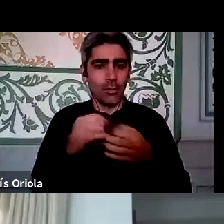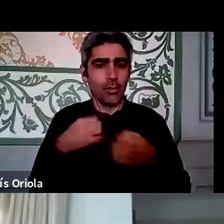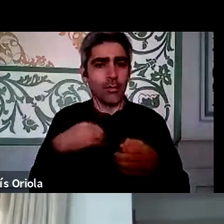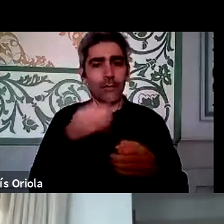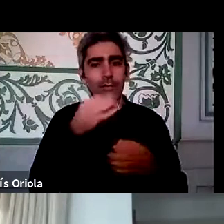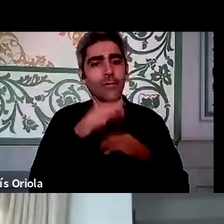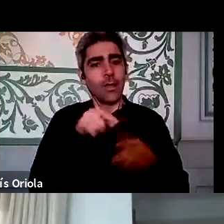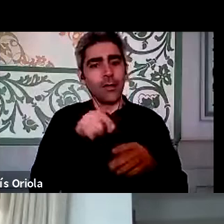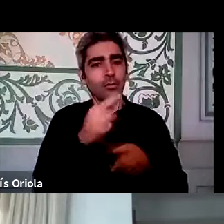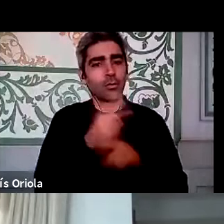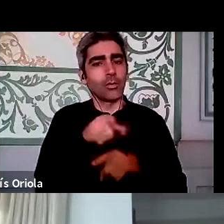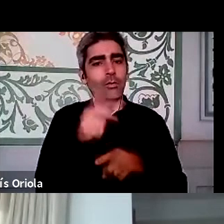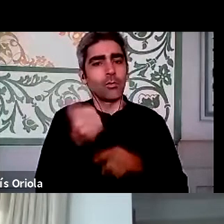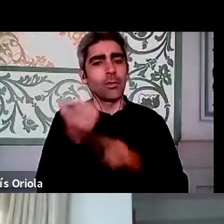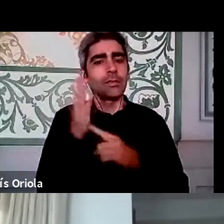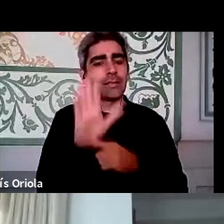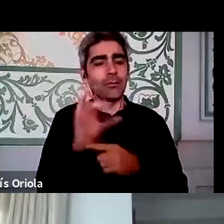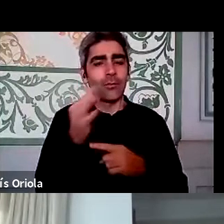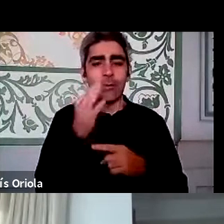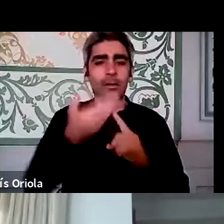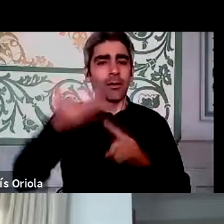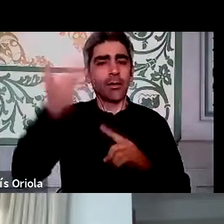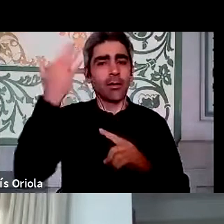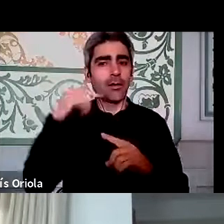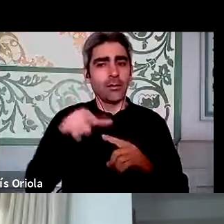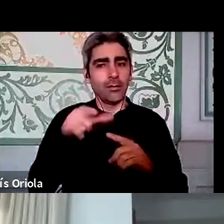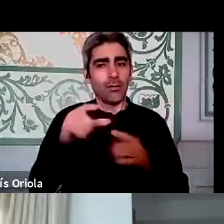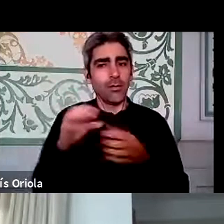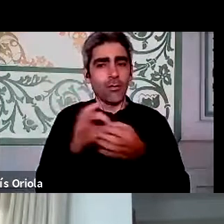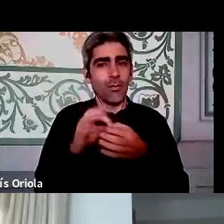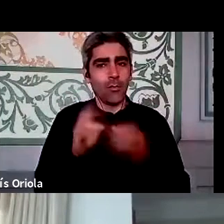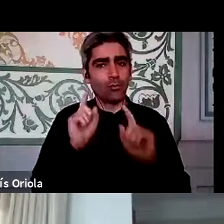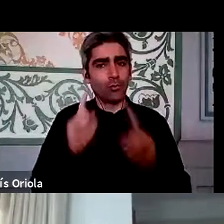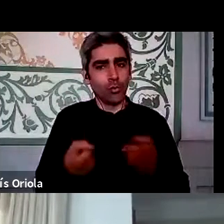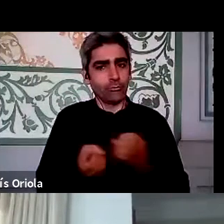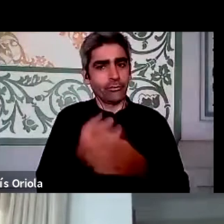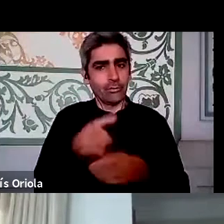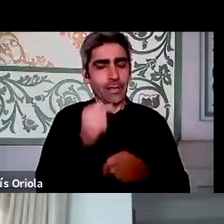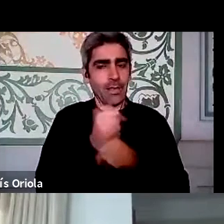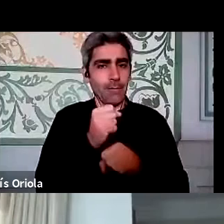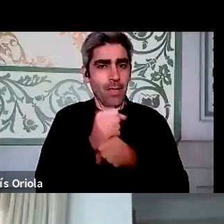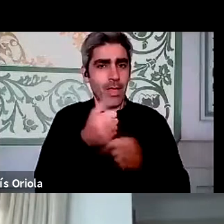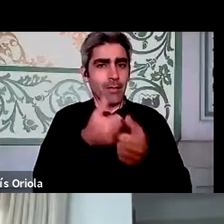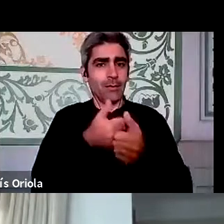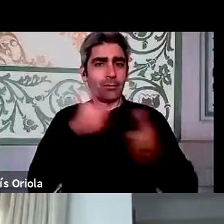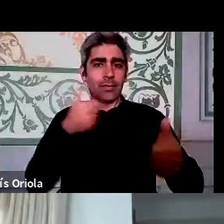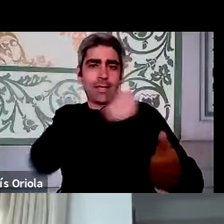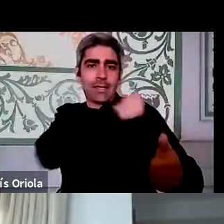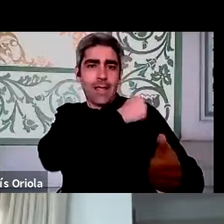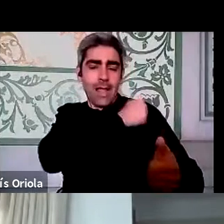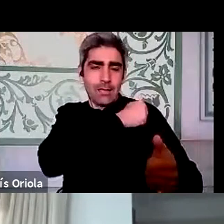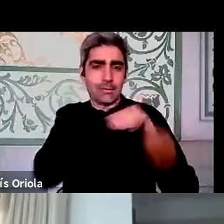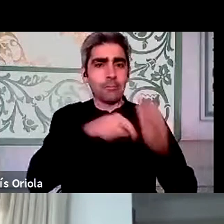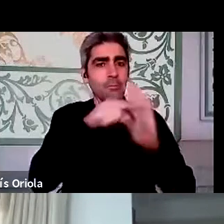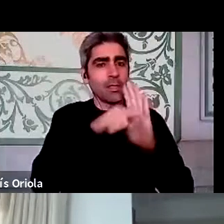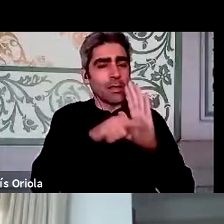daquilo que foi referido antes sobre esta dimensão colaborativa que emergiu agora no momento em que estamos a trabalhar a partir de casa e em que trabalhámos sob medidas de